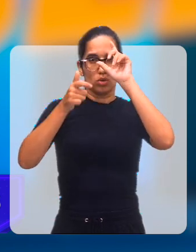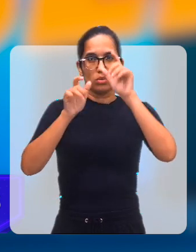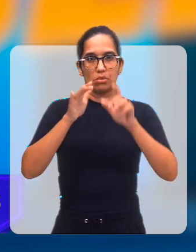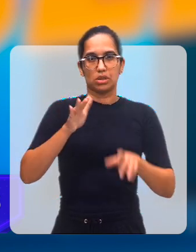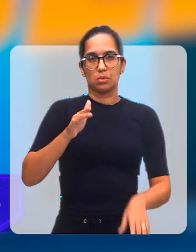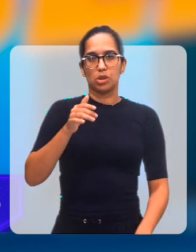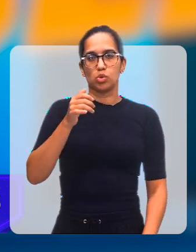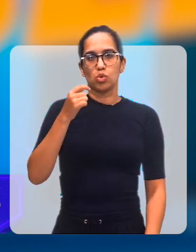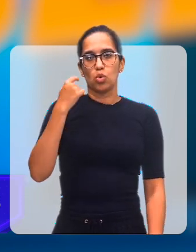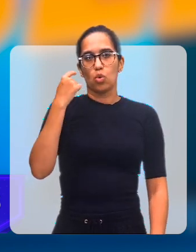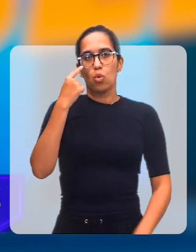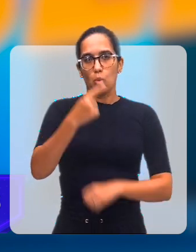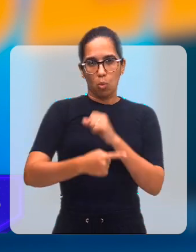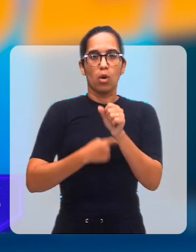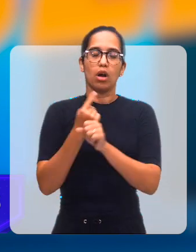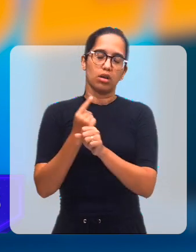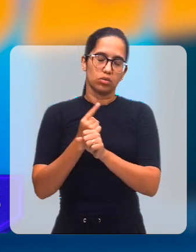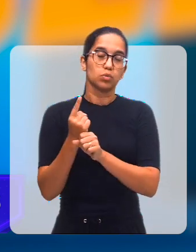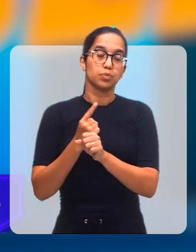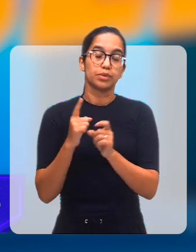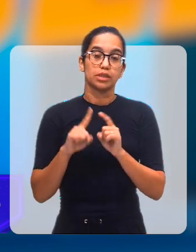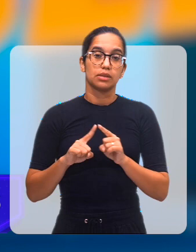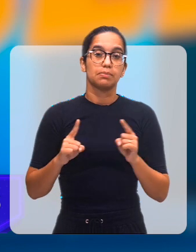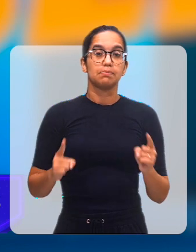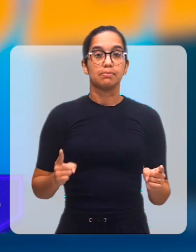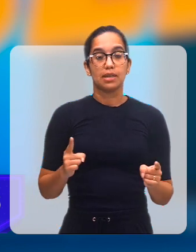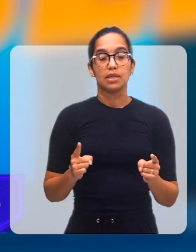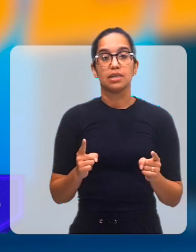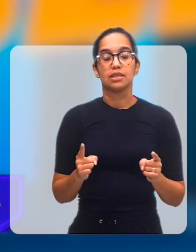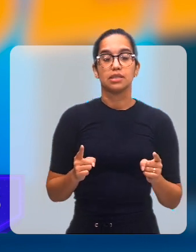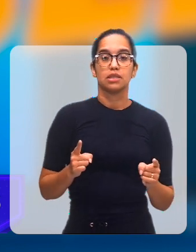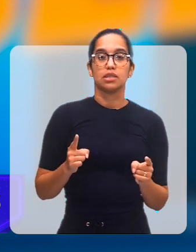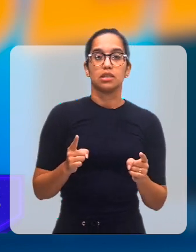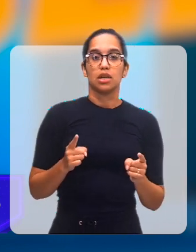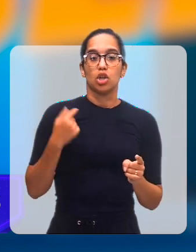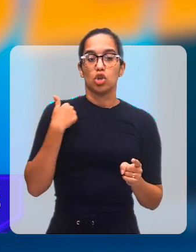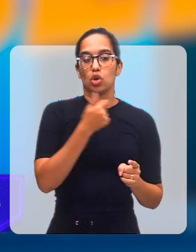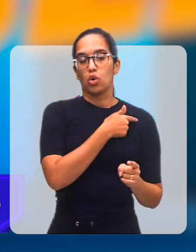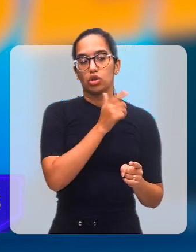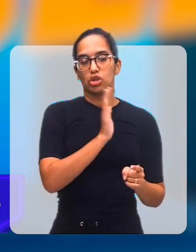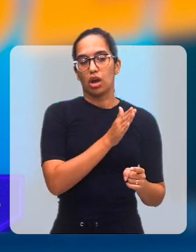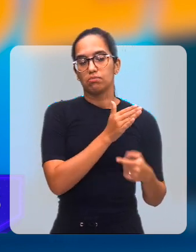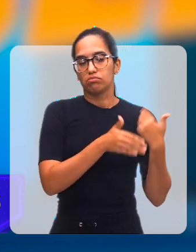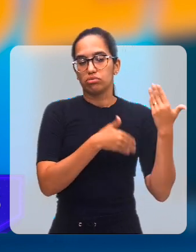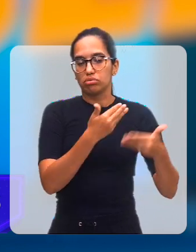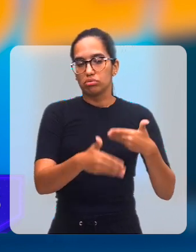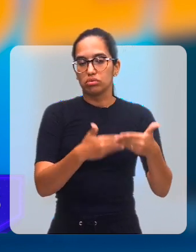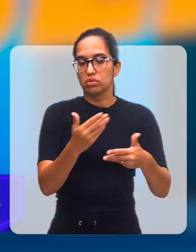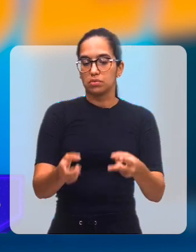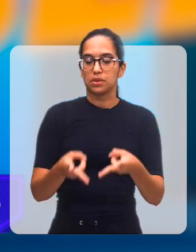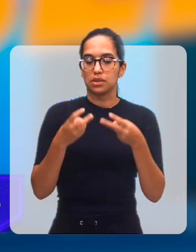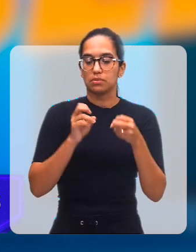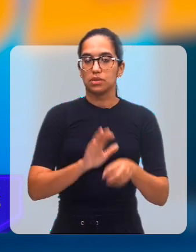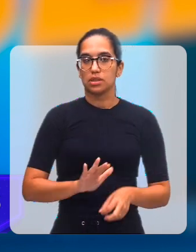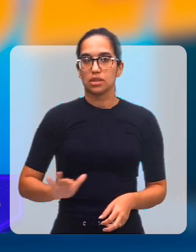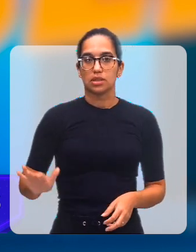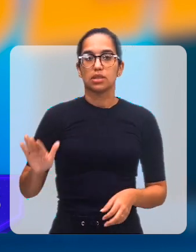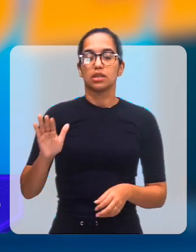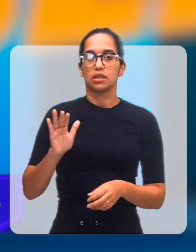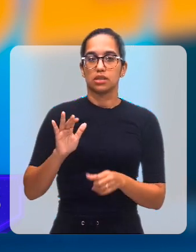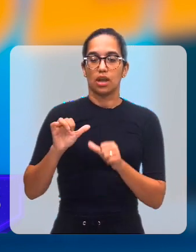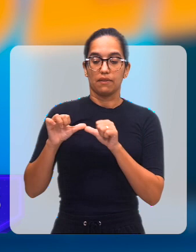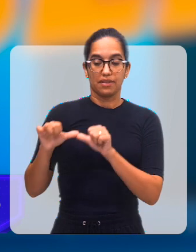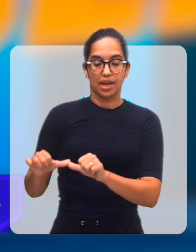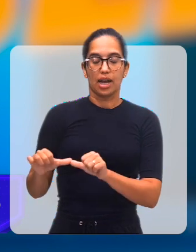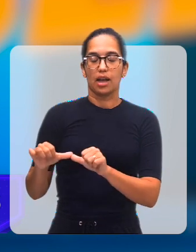um ano. Mas, assim, na prática, ao longo desse tempo, nossas crianças, elas têm passado um